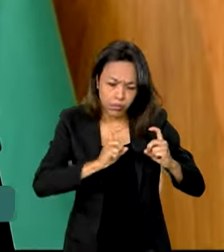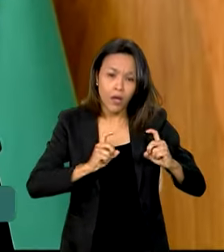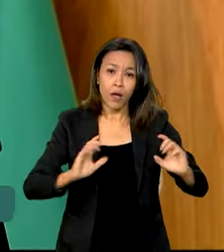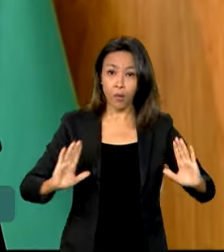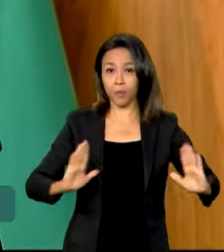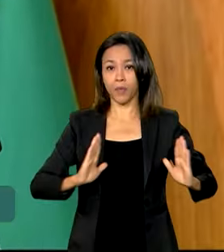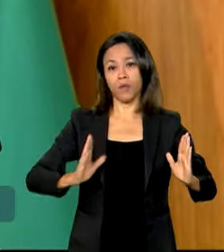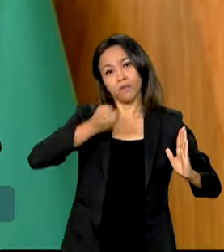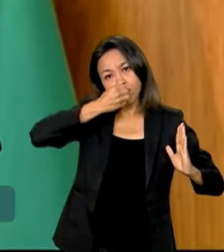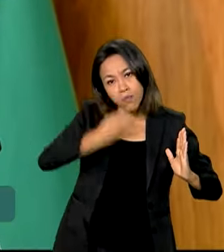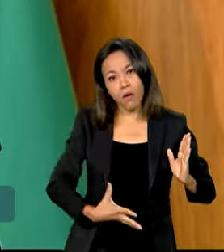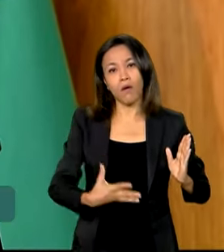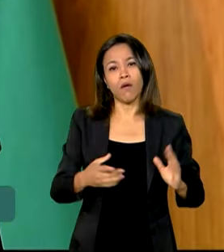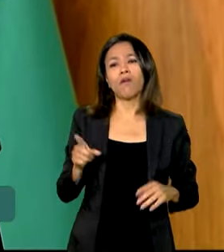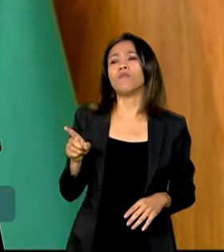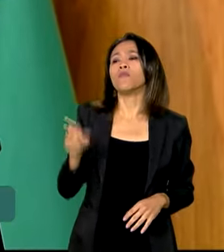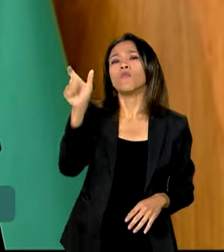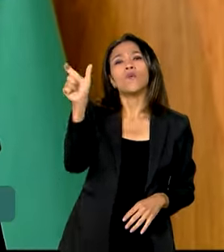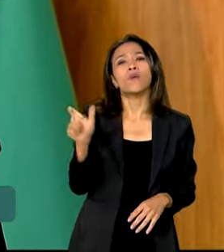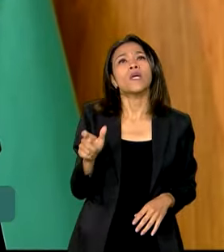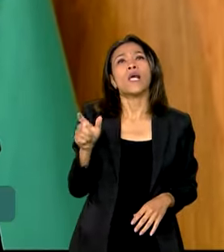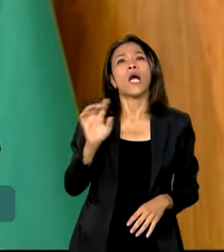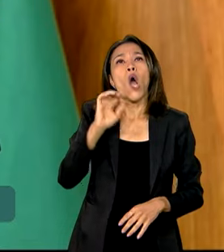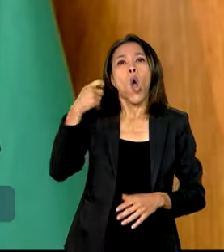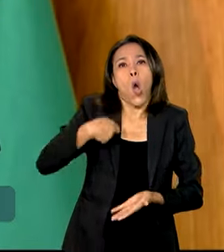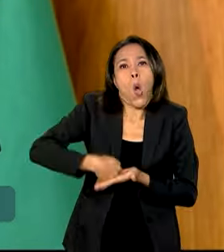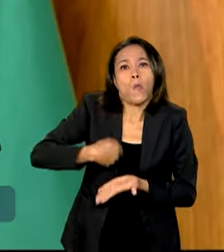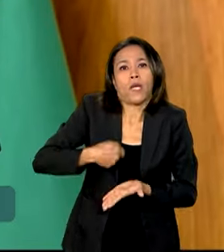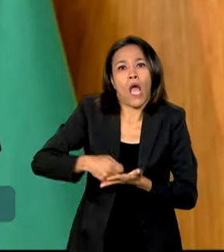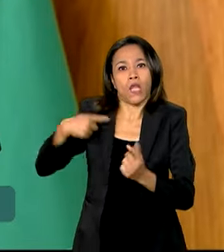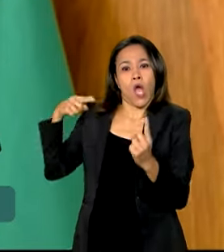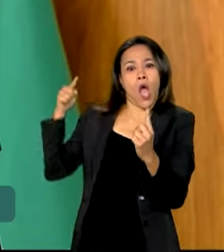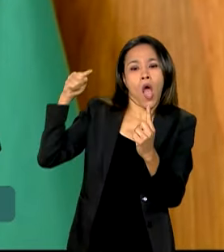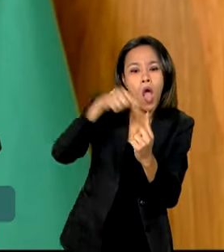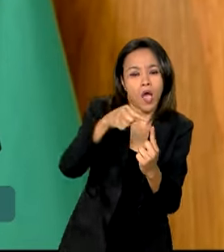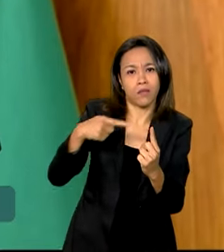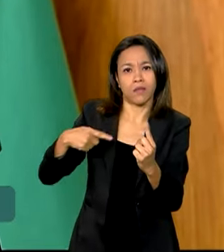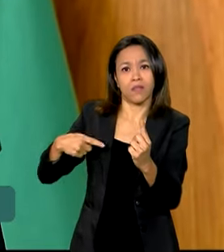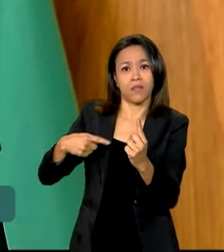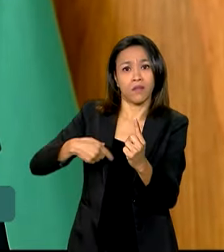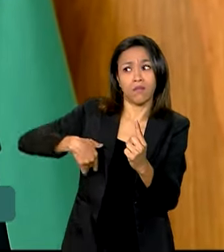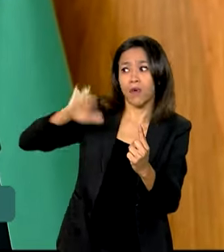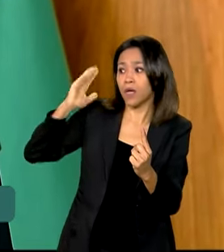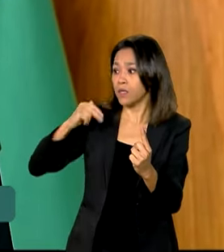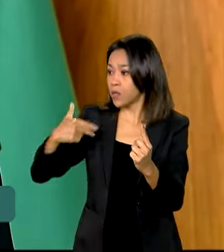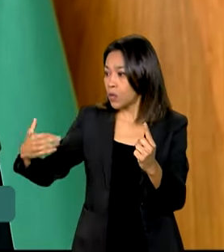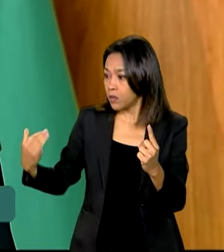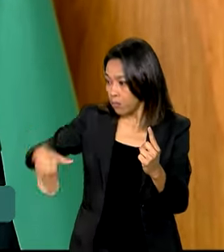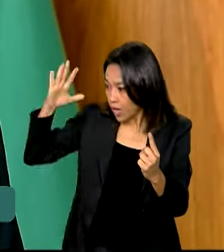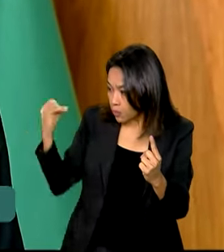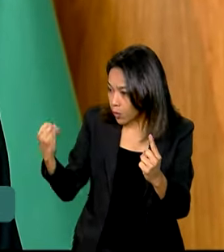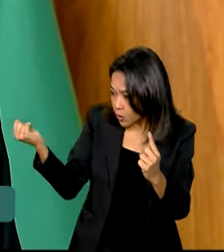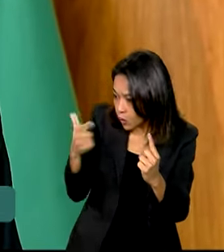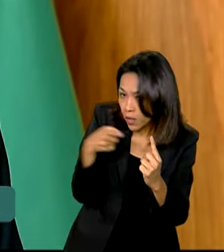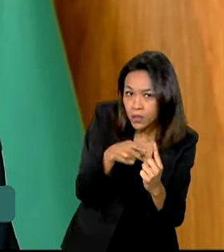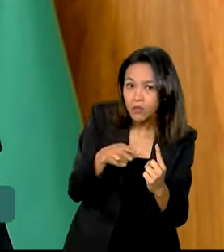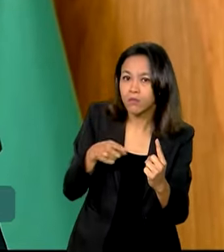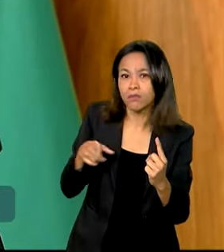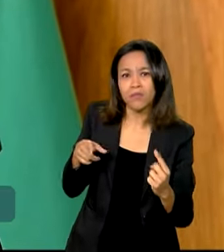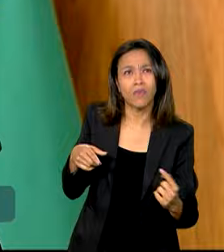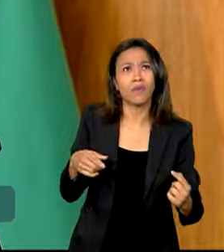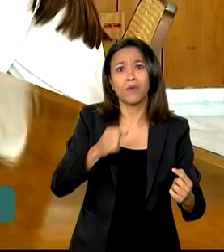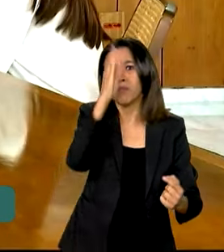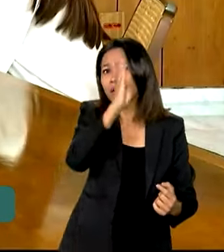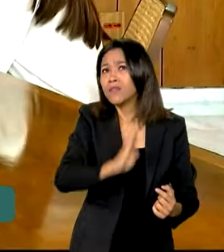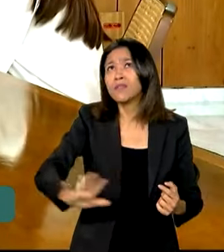momento. Você não é obrigado a estabelecer uma meta e cumpri-la se você tiver coisas mais importantes para fazer. Esse país é muito